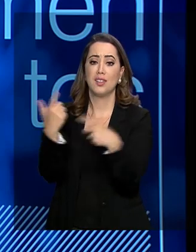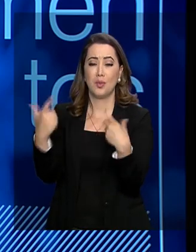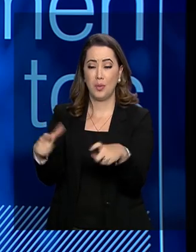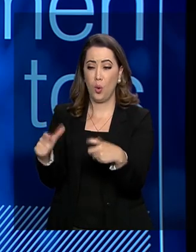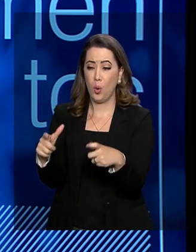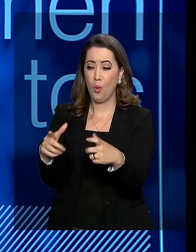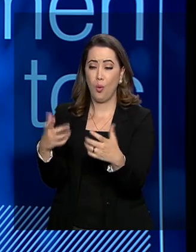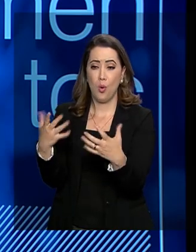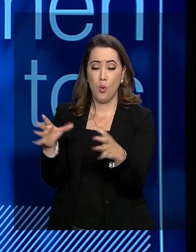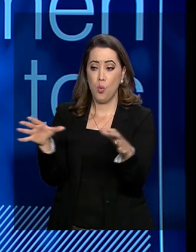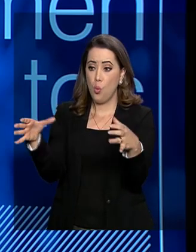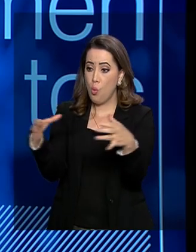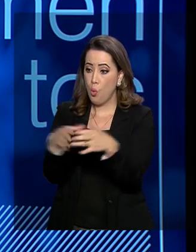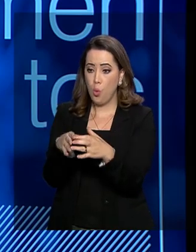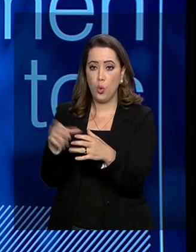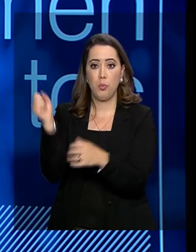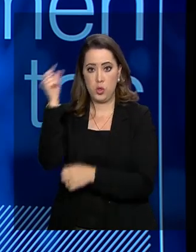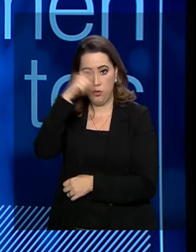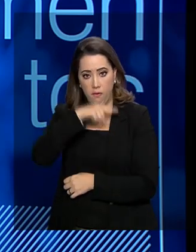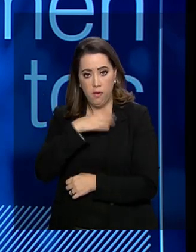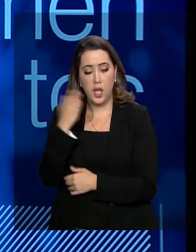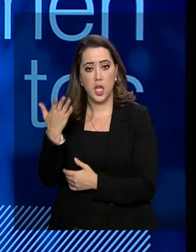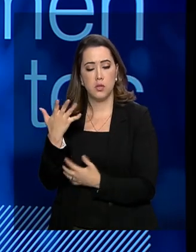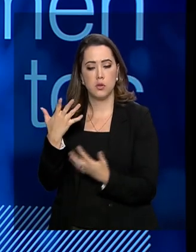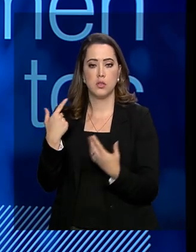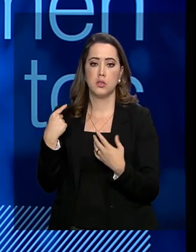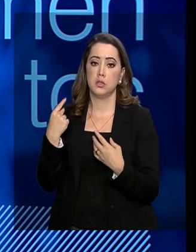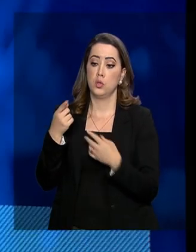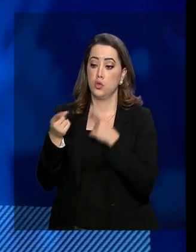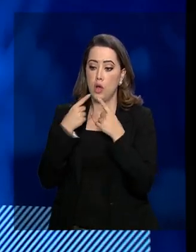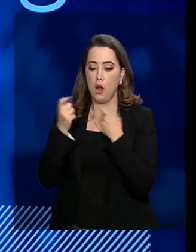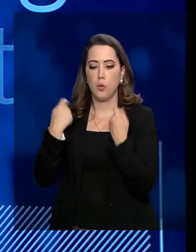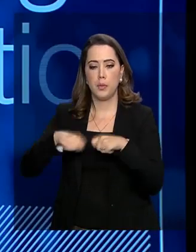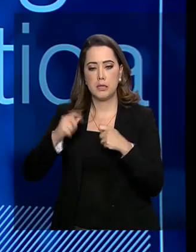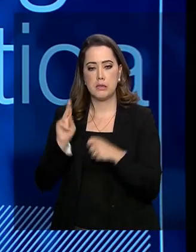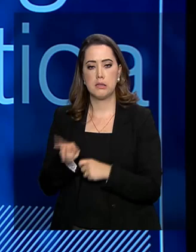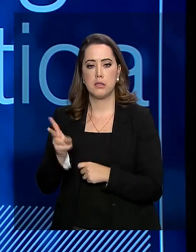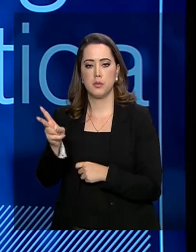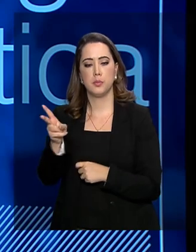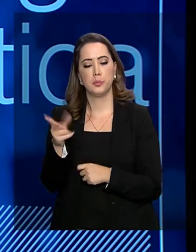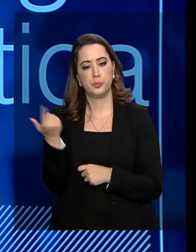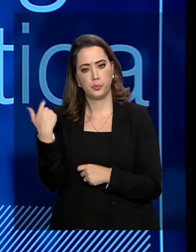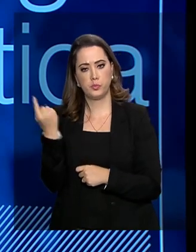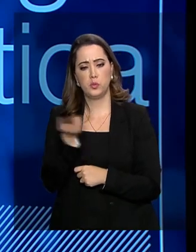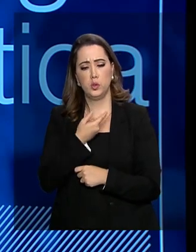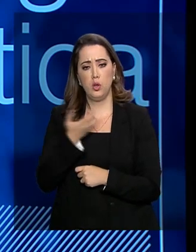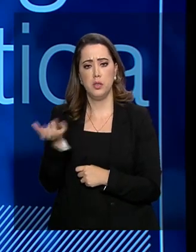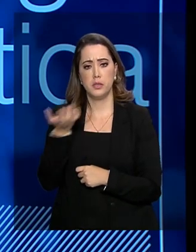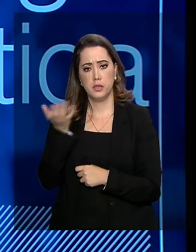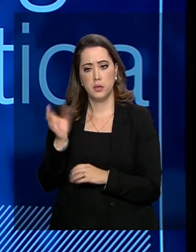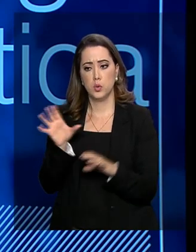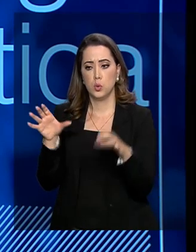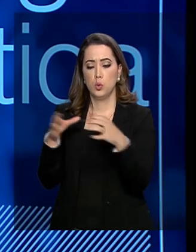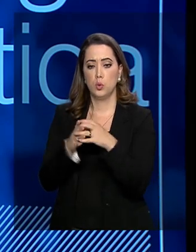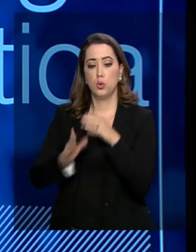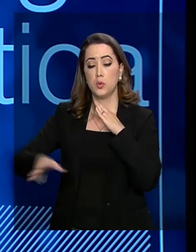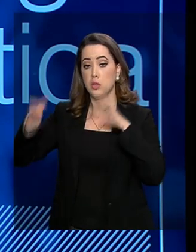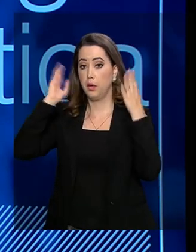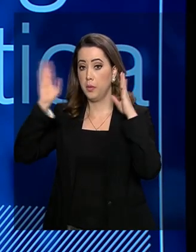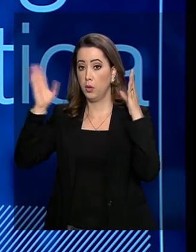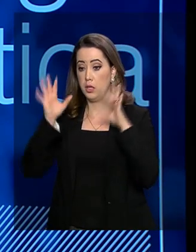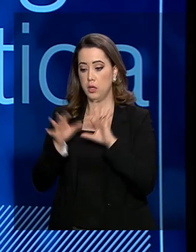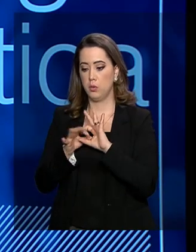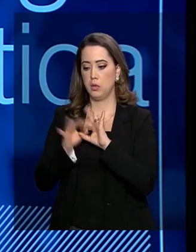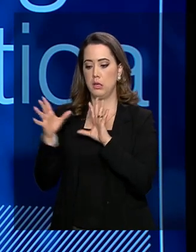complexo. O diálogo tem sido frequente, nós estamos conseguindo manter o setor que é composto dos caminhoneiros autônomos,